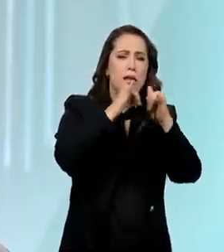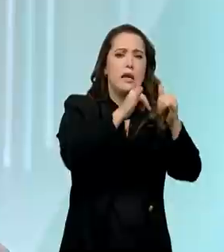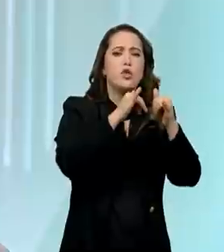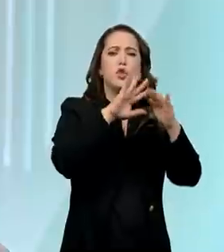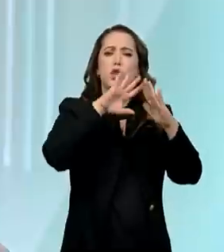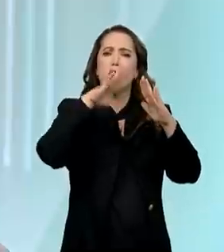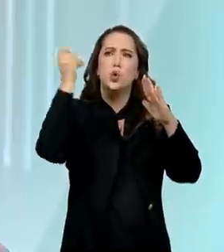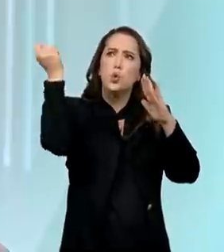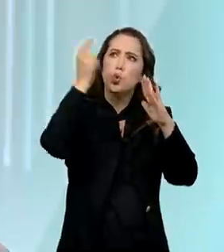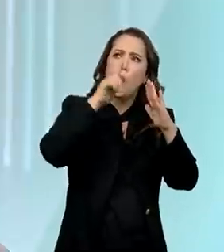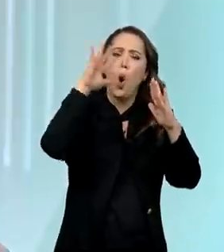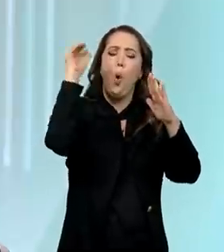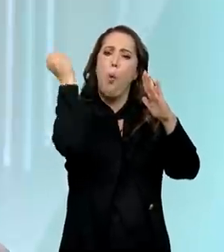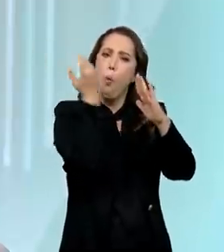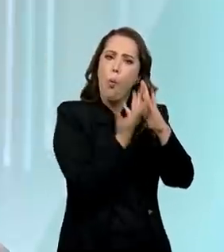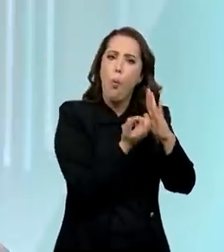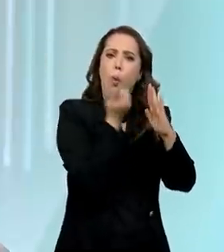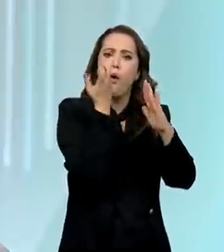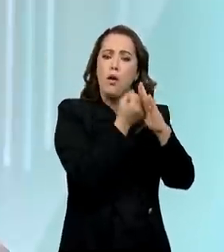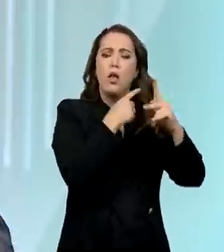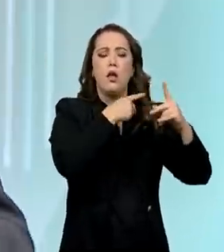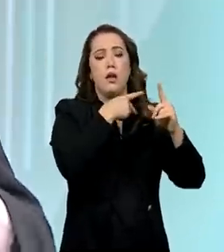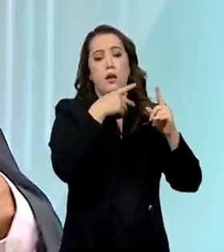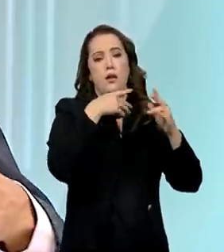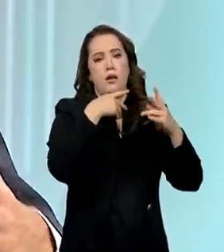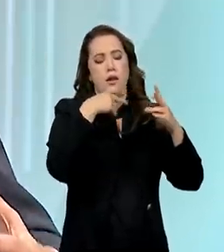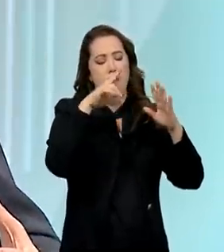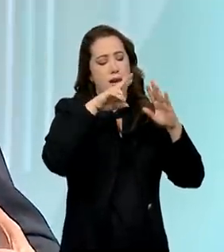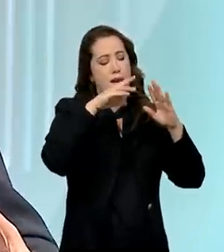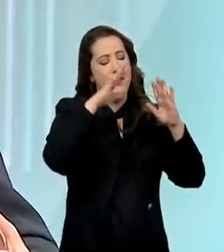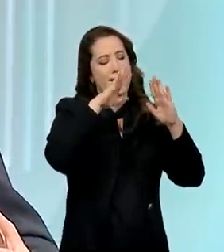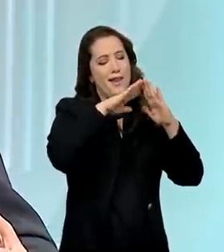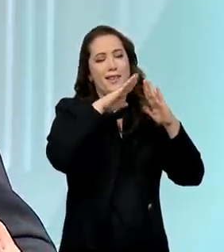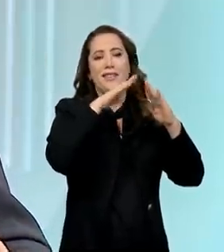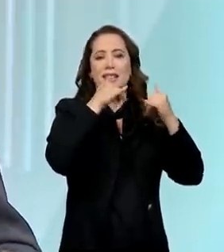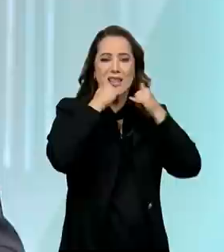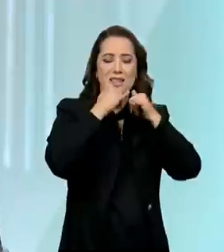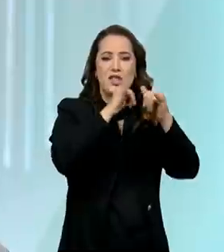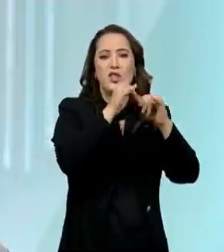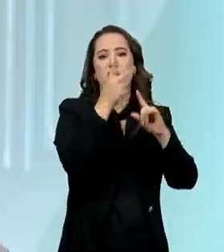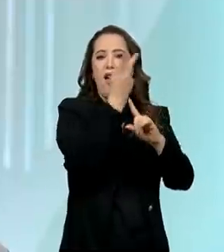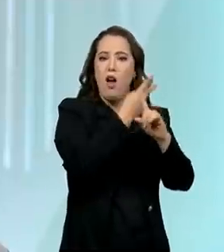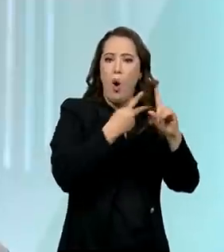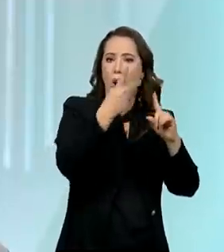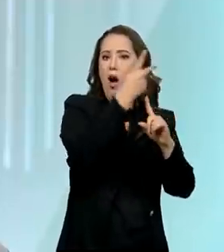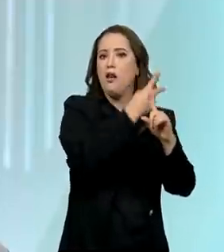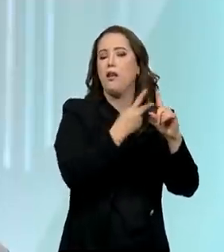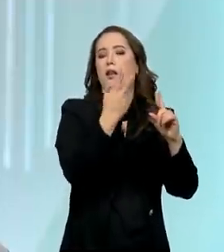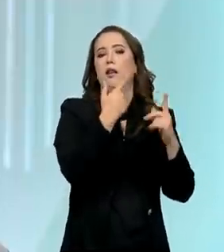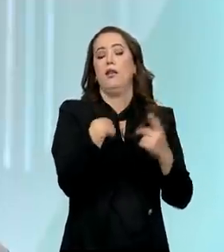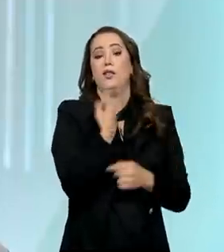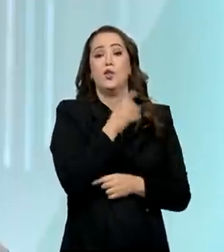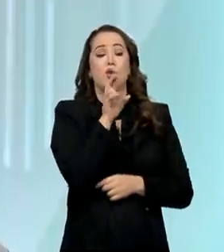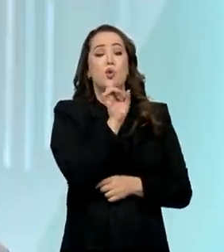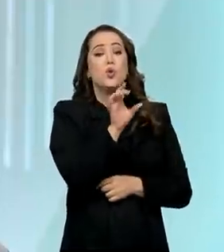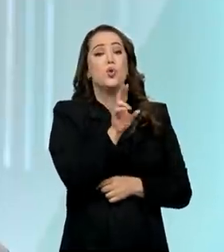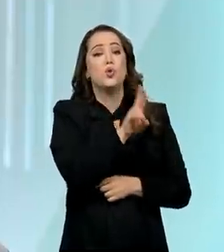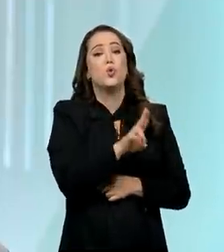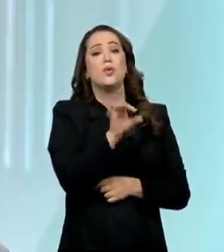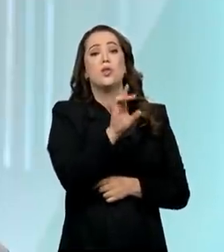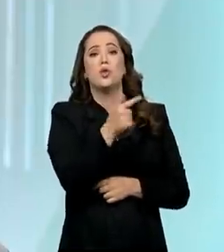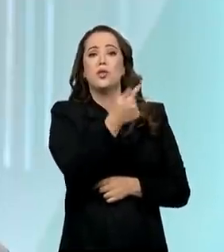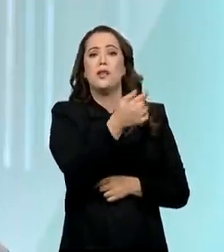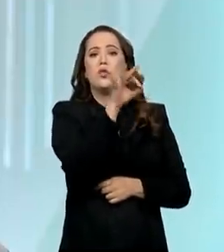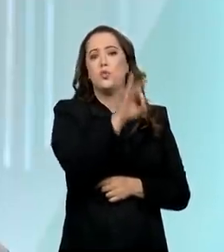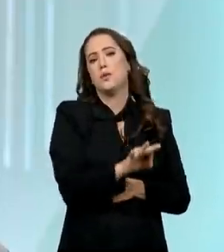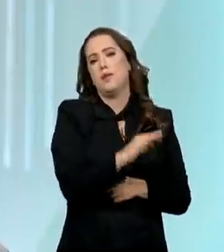energia solar, energia eólica de vento, isso é uma grande vantagem competitiva. A gente só usa 7%, 8%